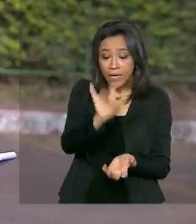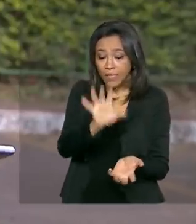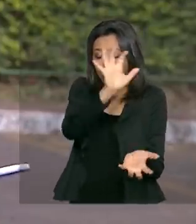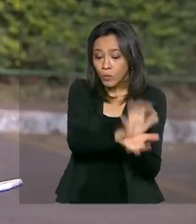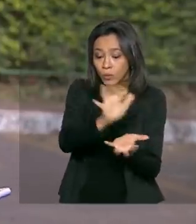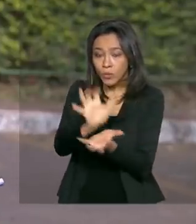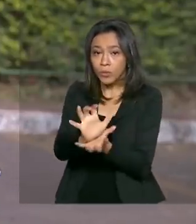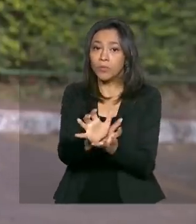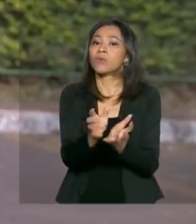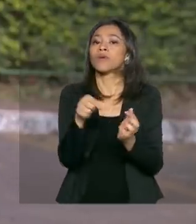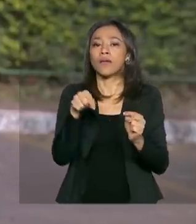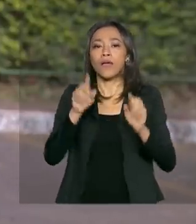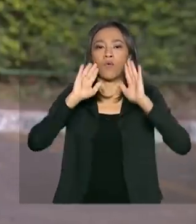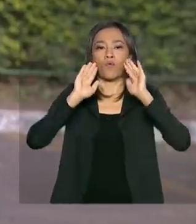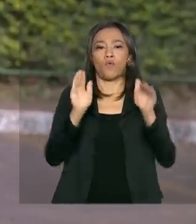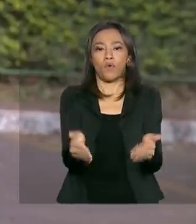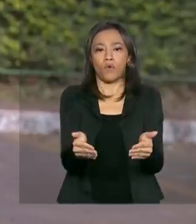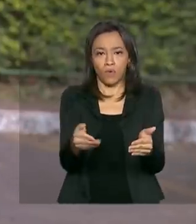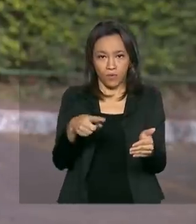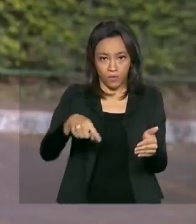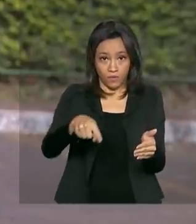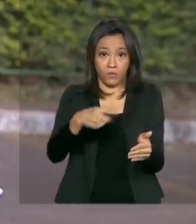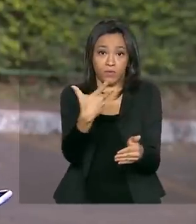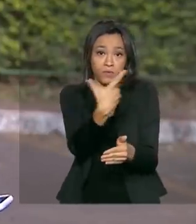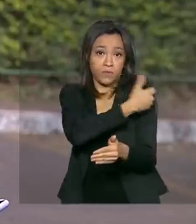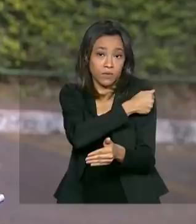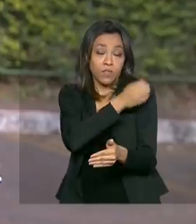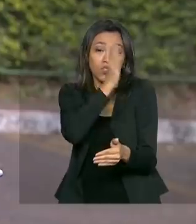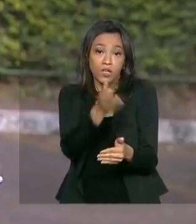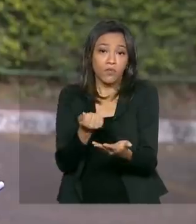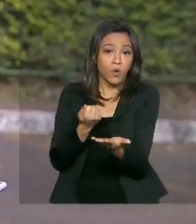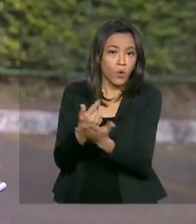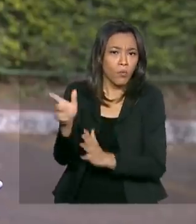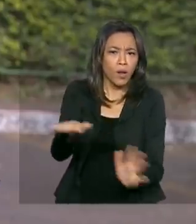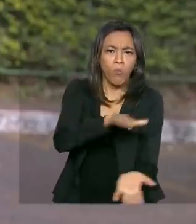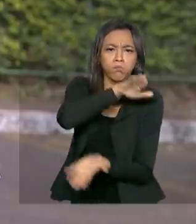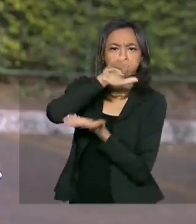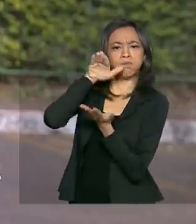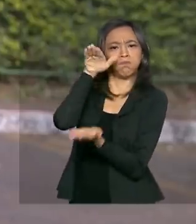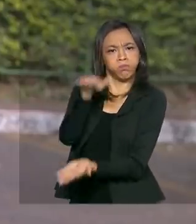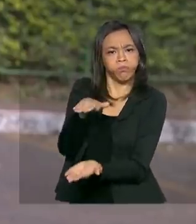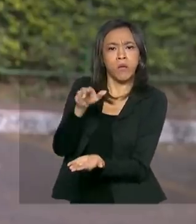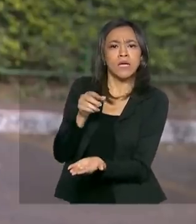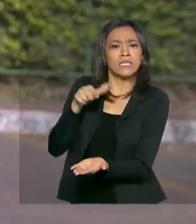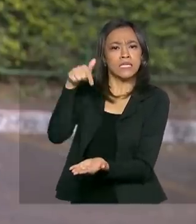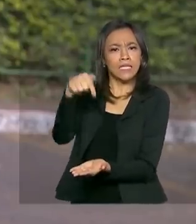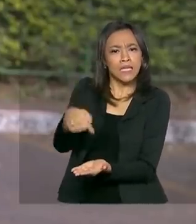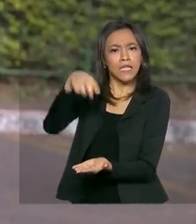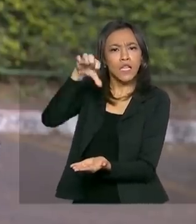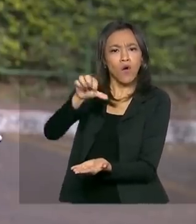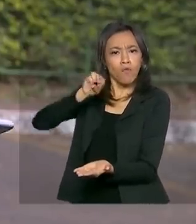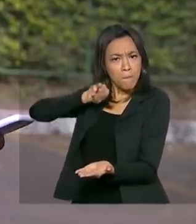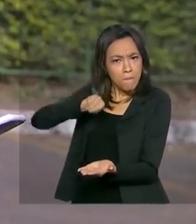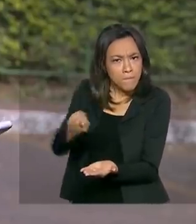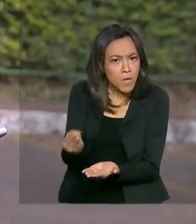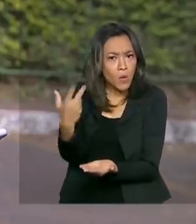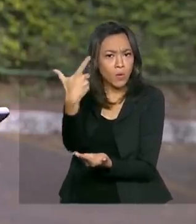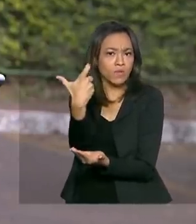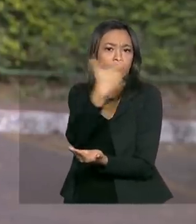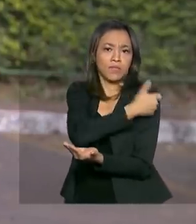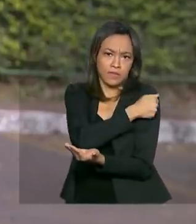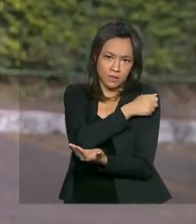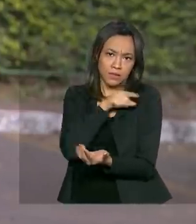foco da campanha de vacinação. Foram compradas 79 milhões de doses dessa